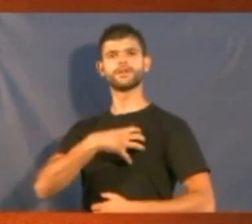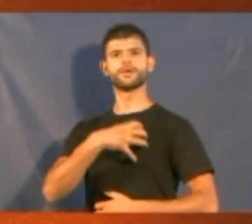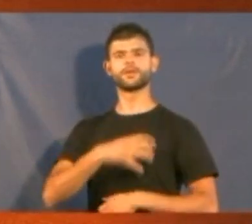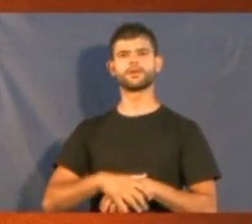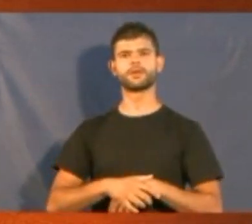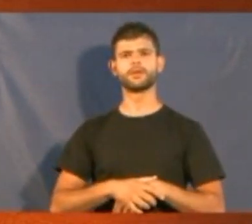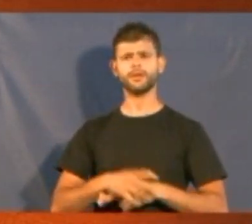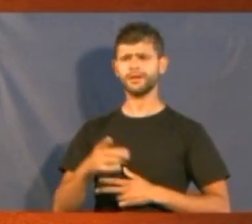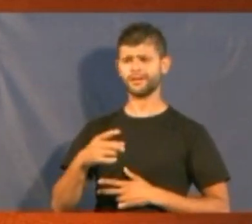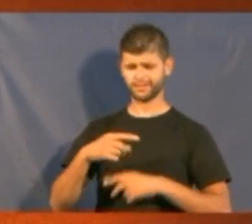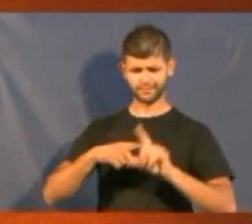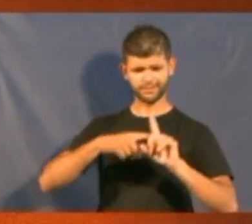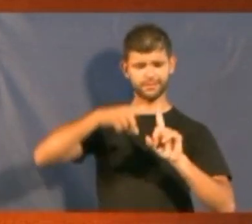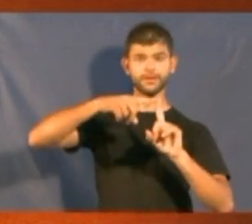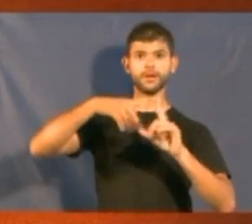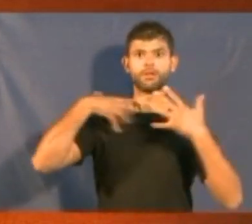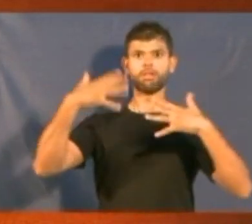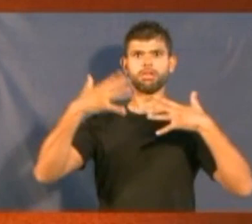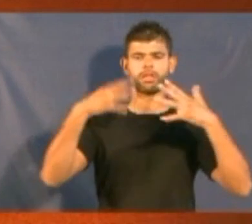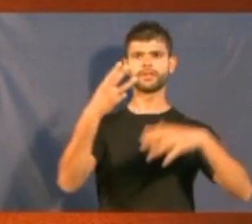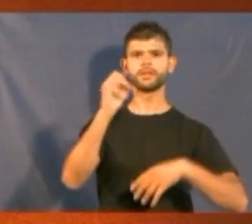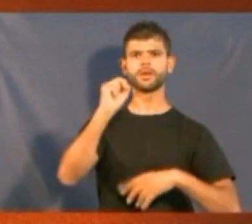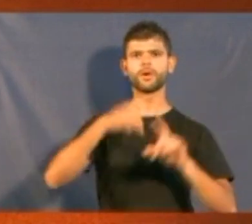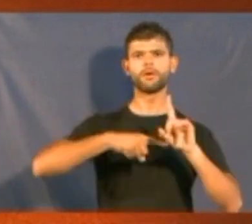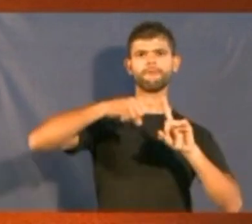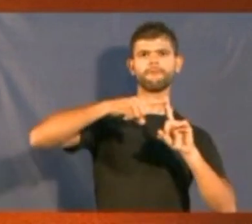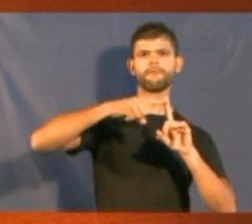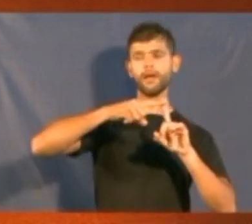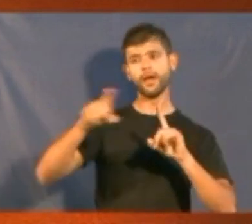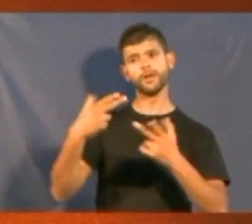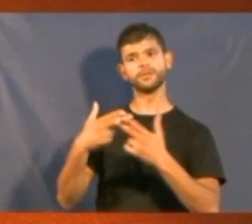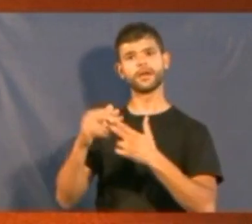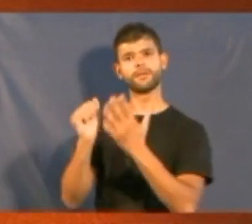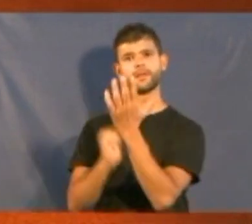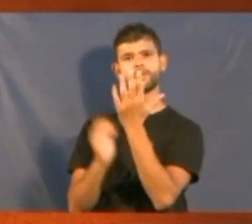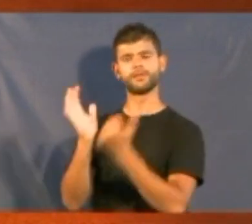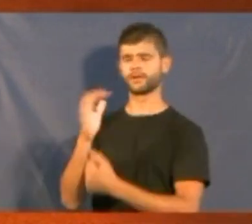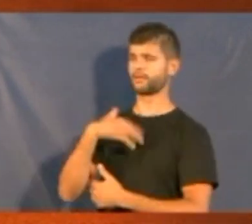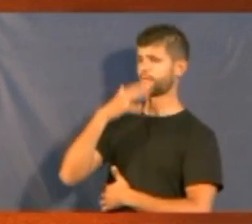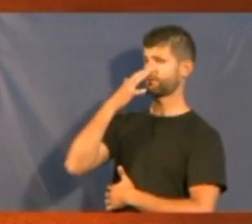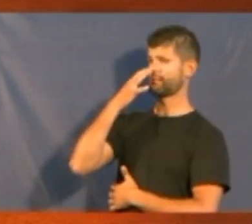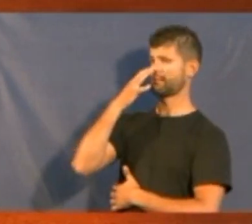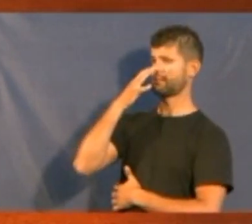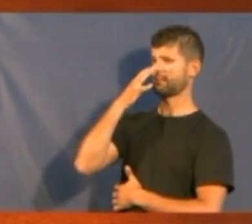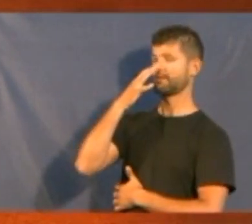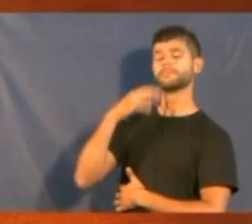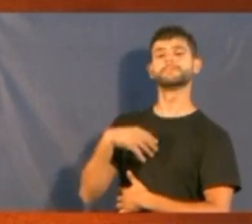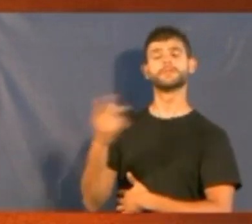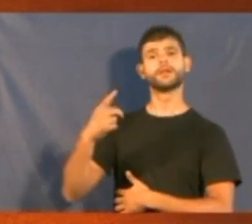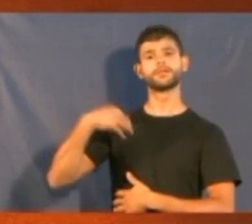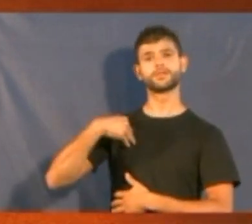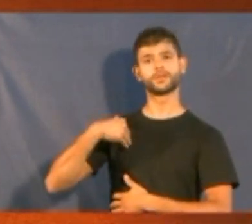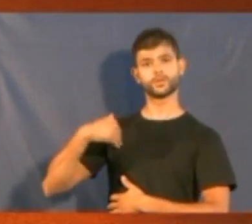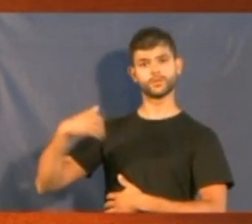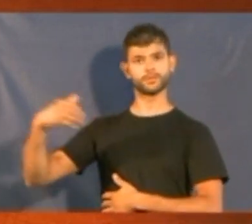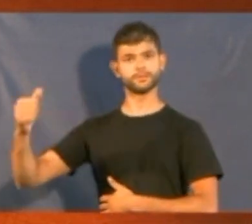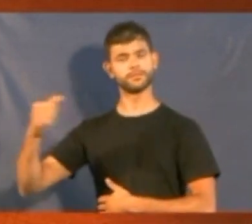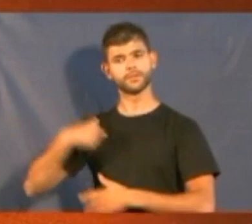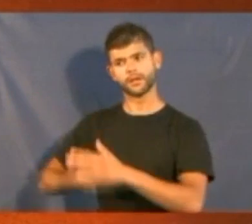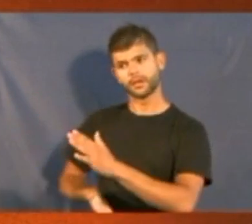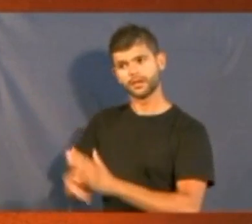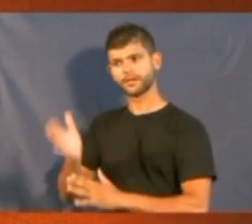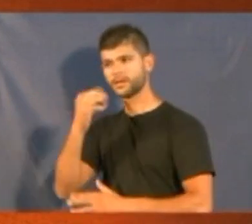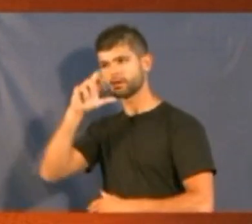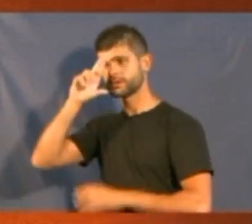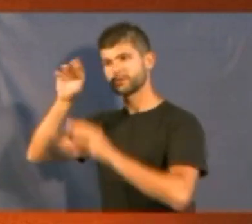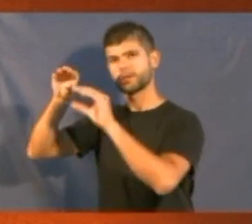invejável. Mas como eram muitos dos meus amigos, convidavam-me para jantar na sua casa. E não pode haver nada pior